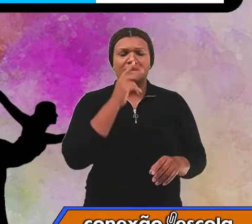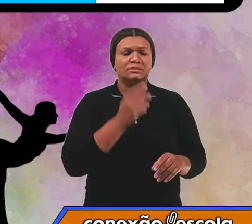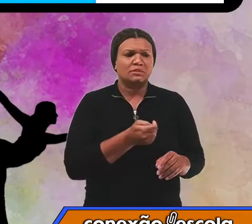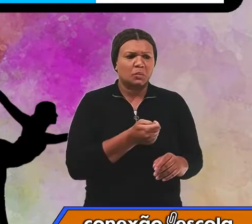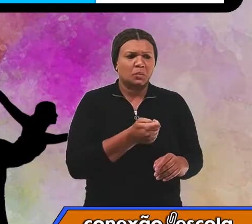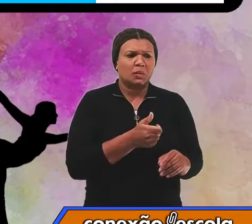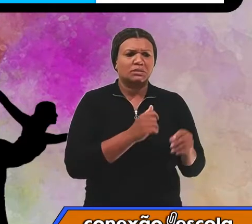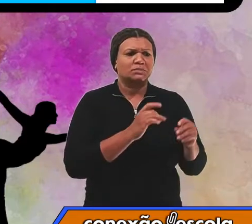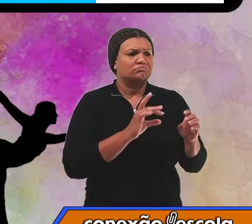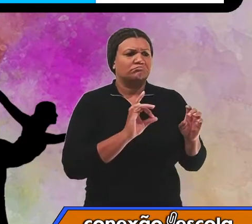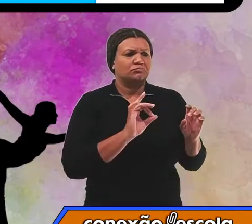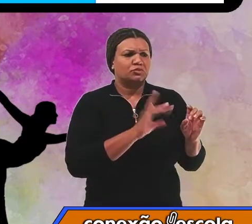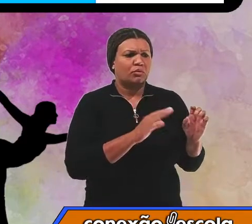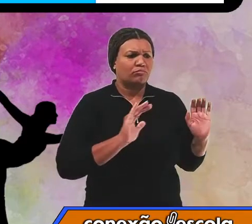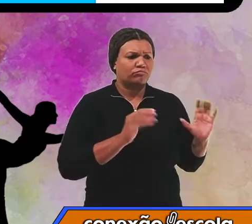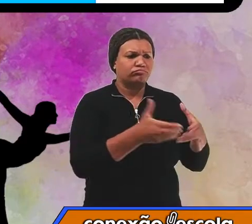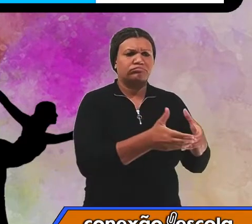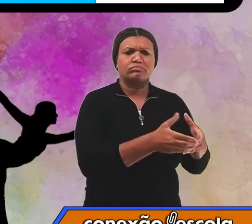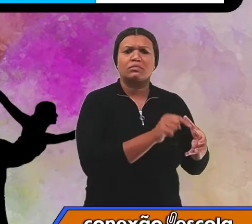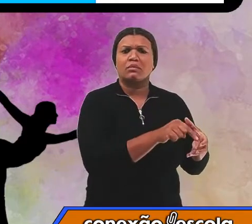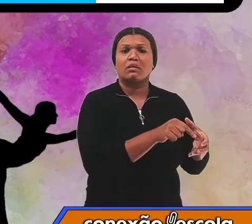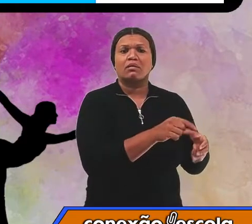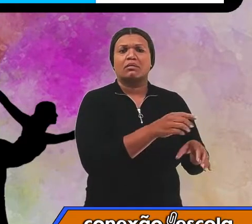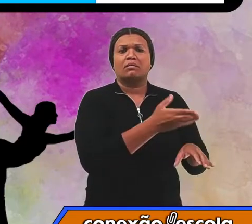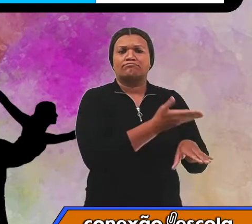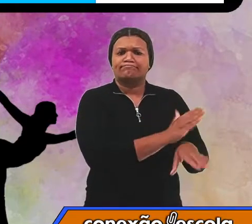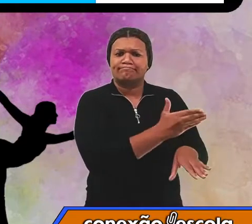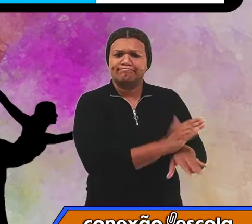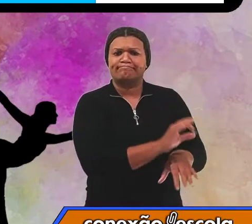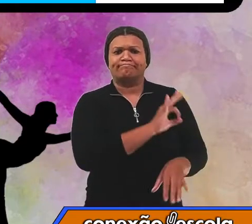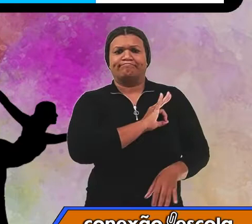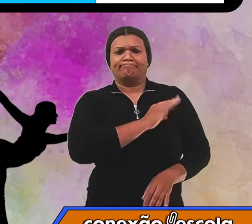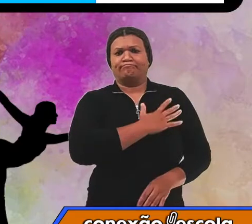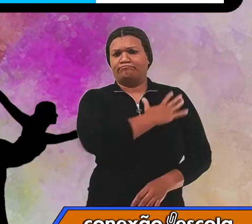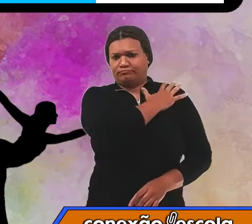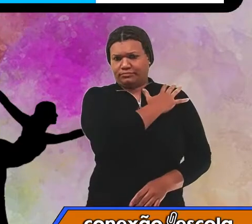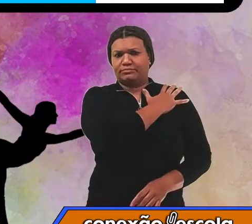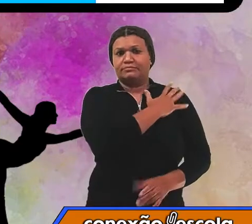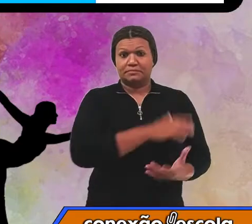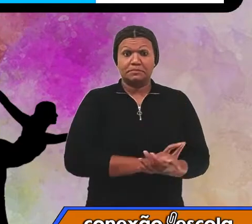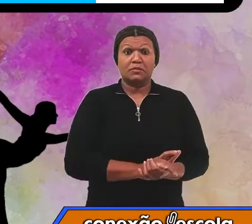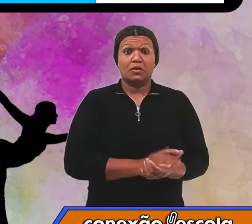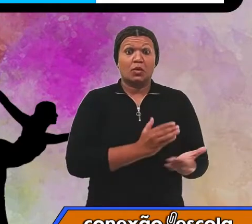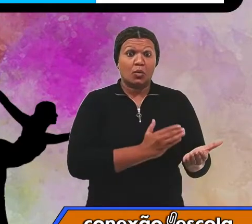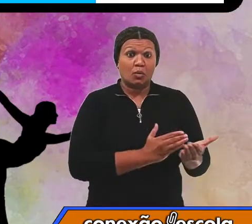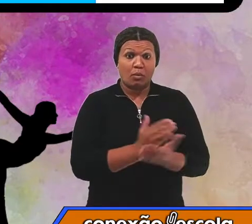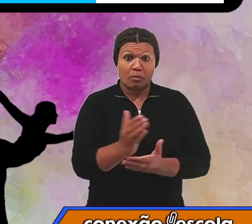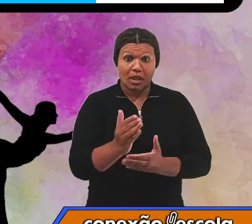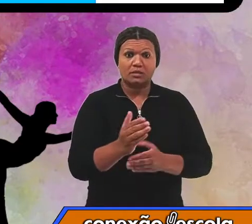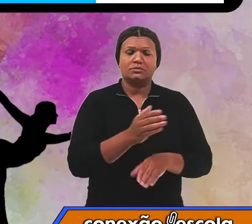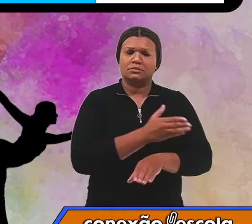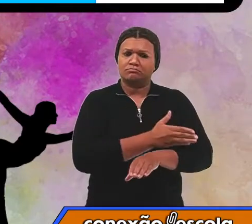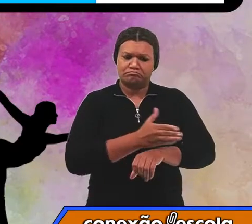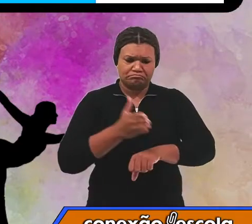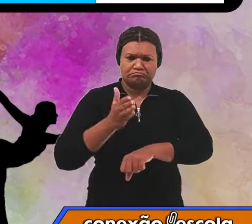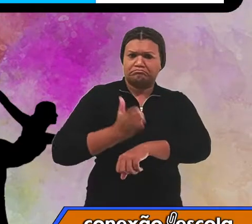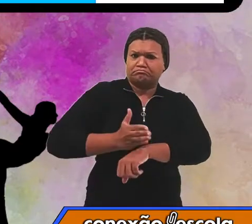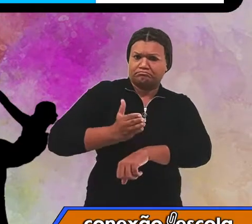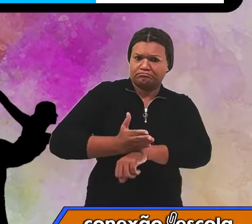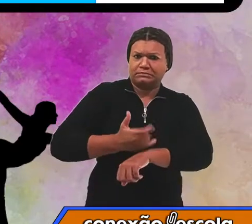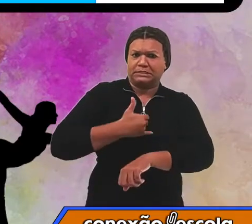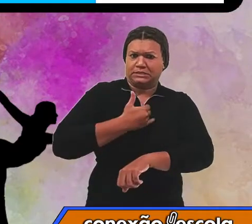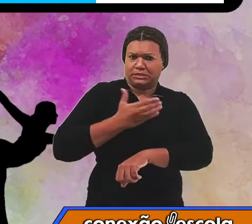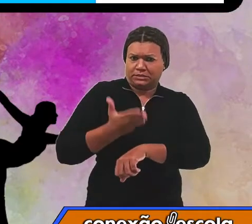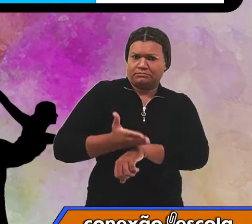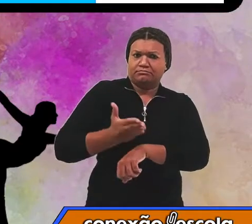exclusivamente ao treinamento militar. Somente com o início da Idade Moderna que a prática da